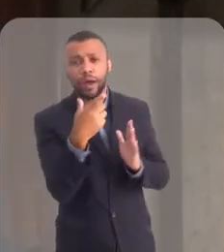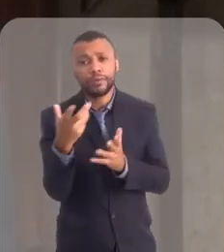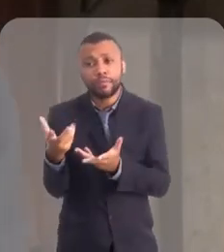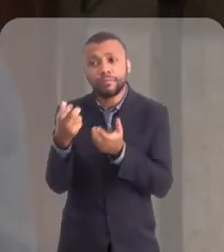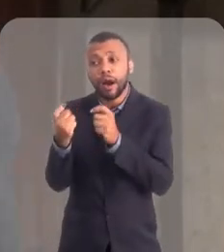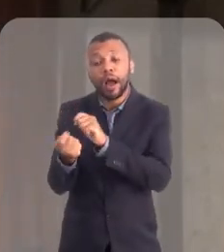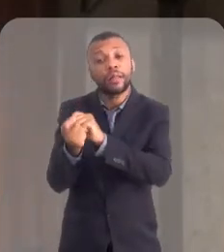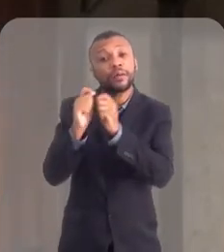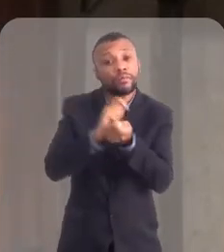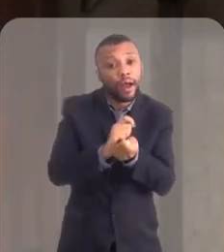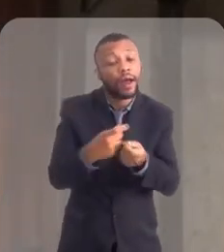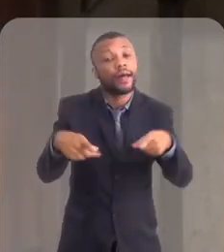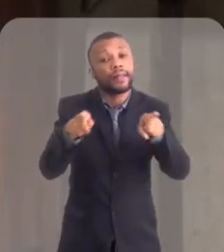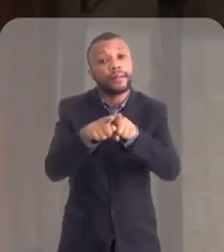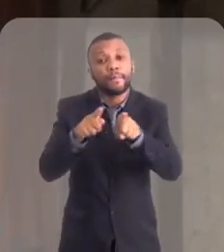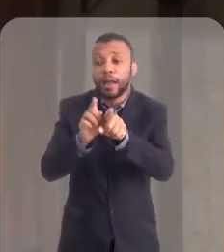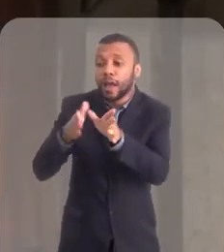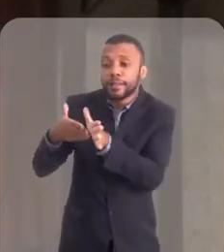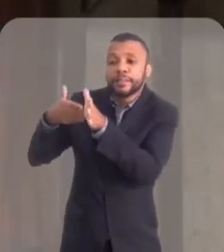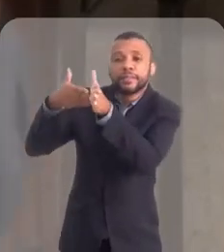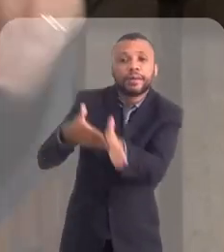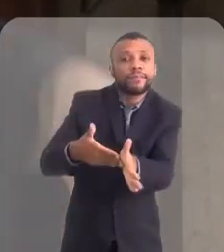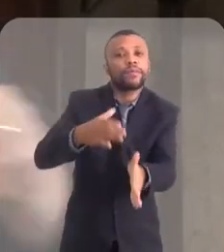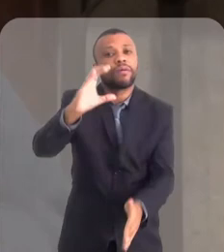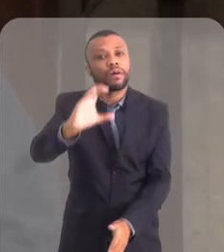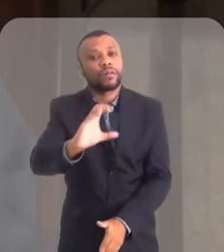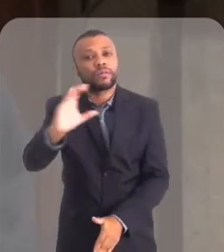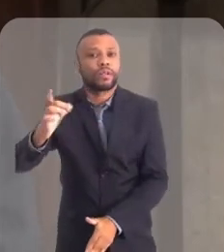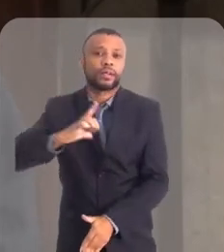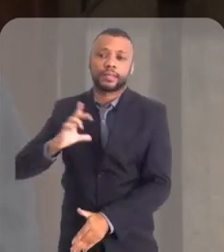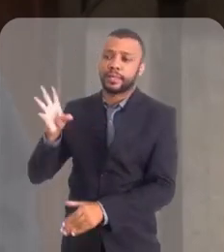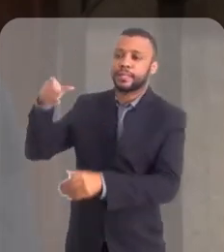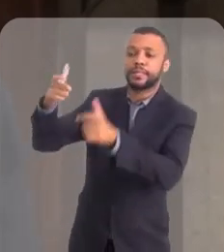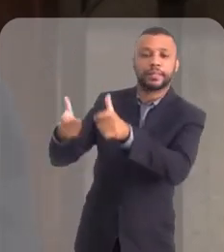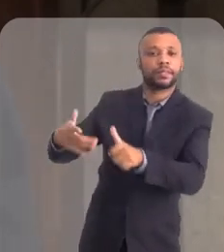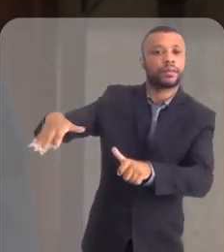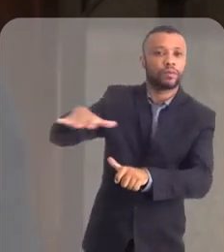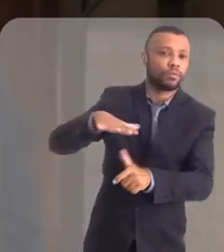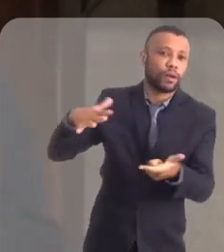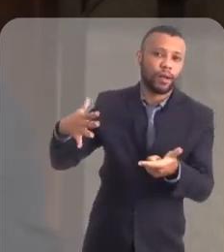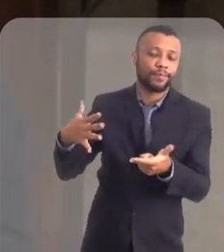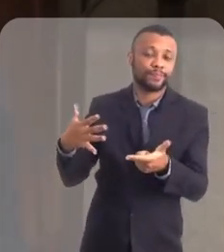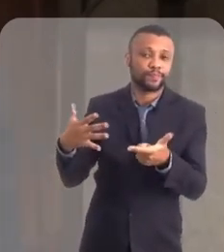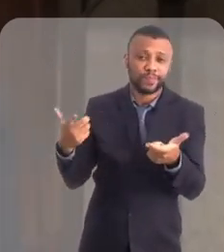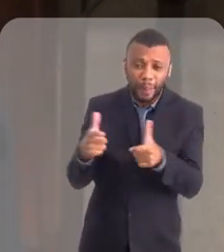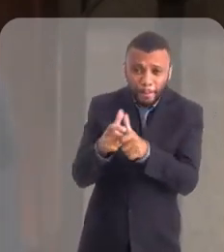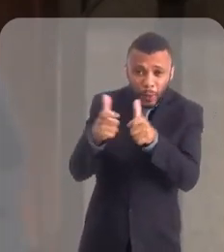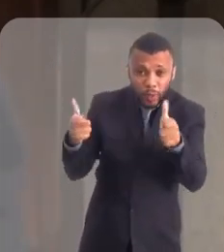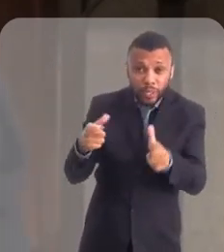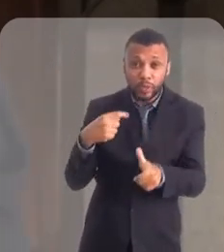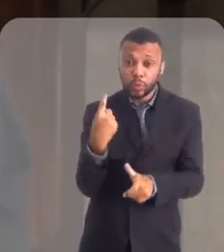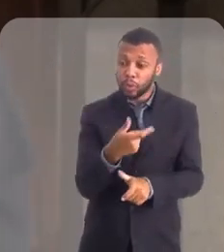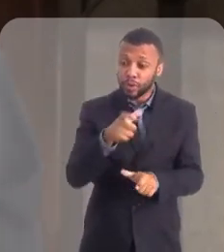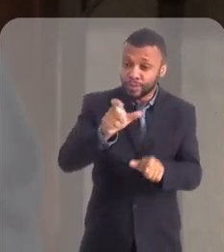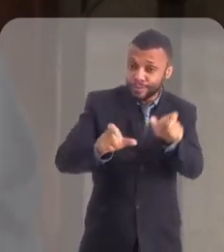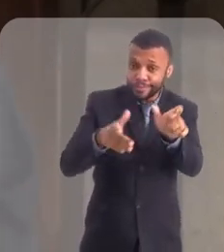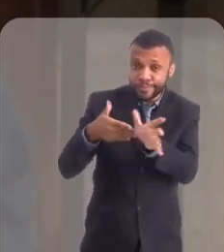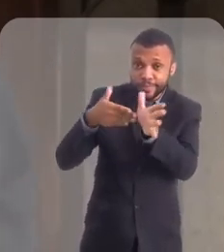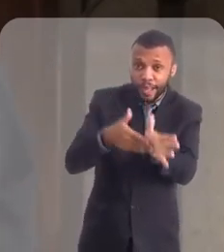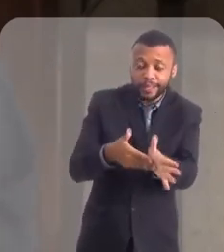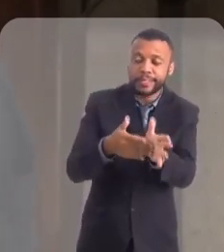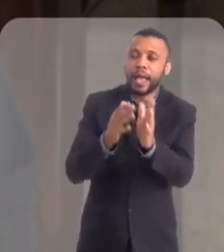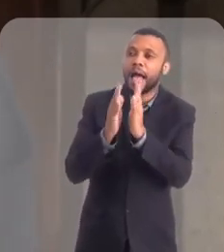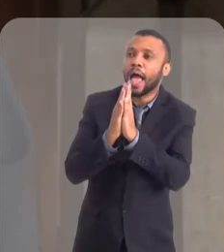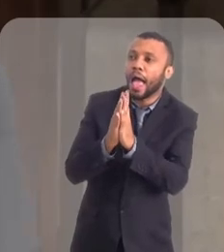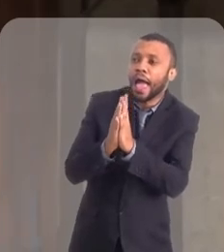acolher também as devoções católicas que existem naquele local. Muitos dos nossos fiéis, por exemplo, rezam o terço de